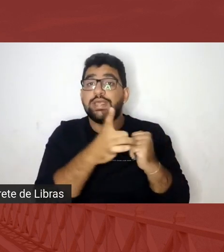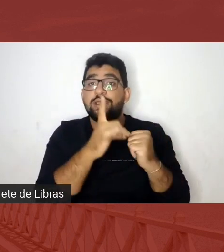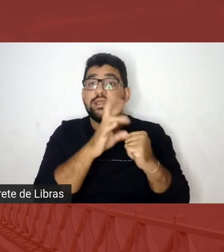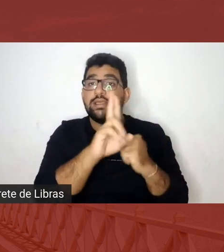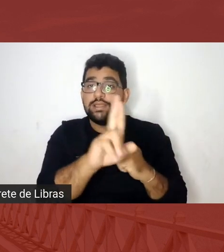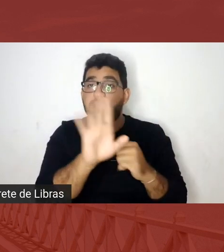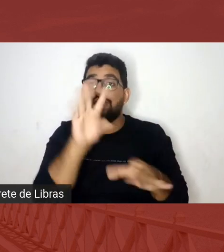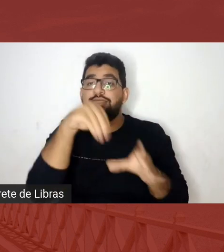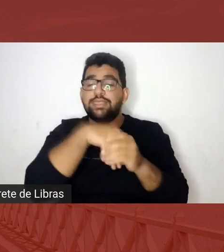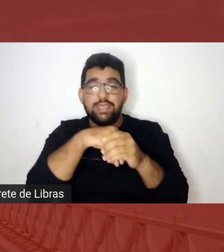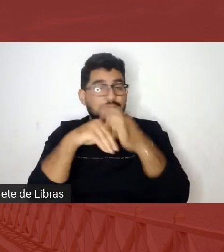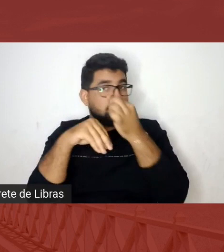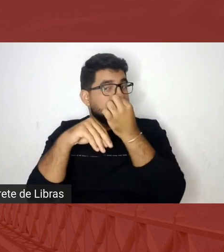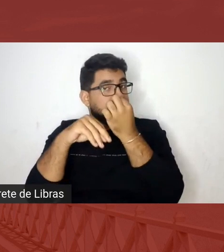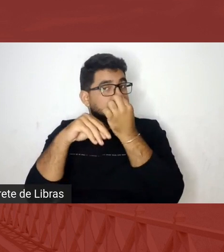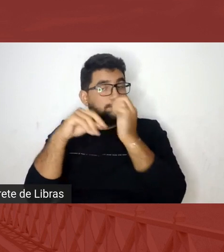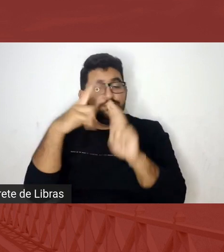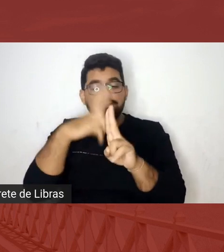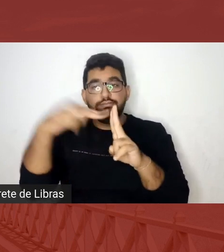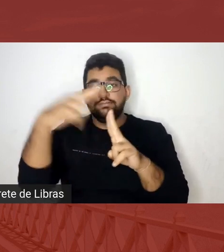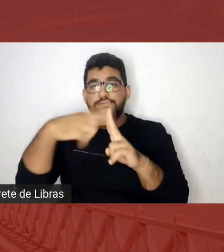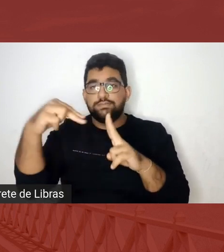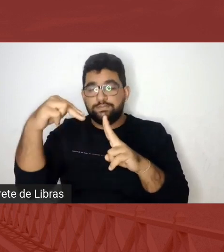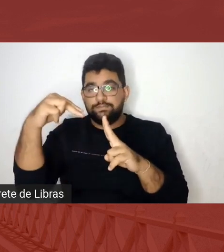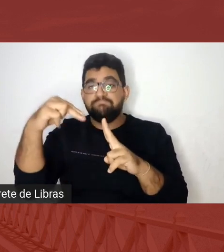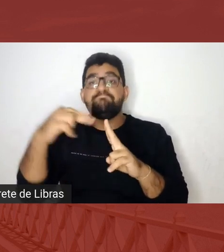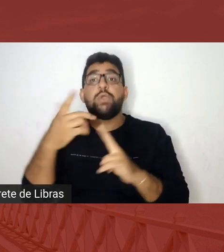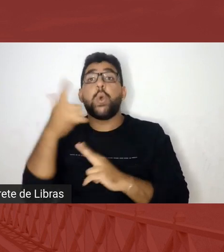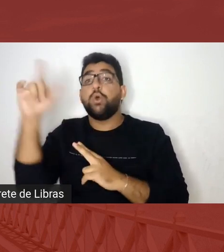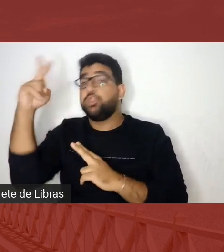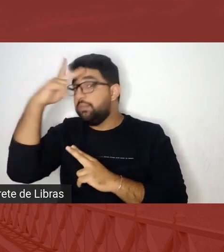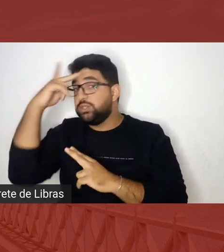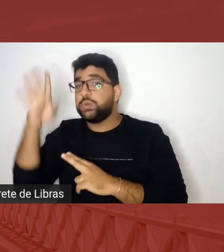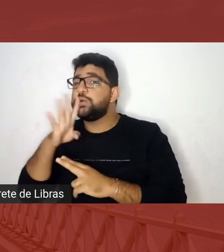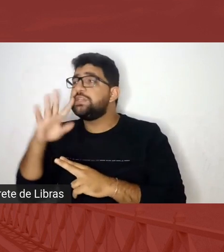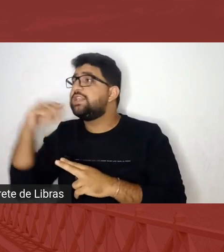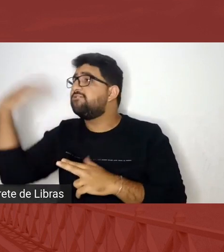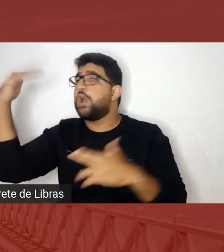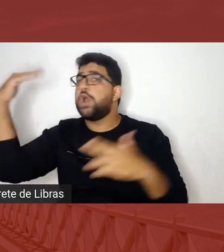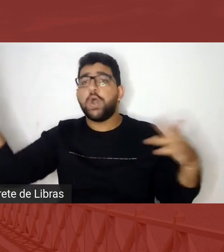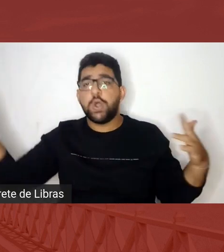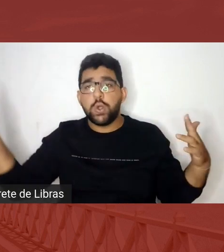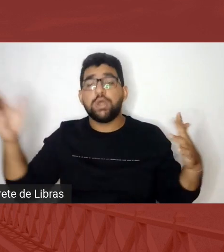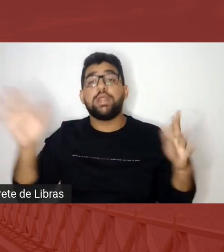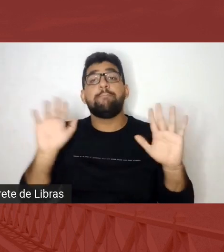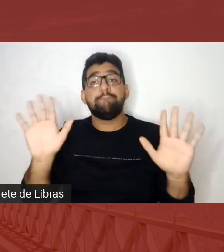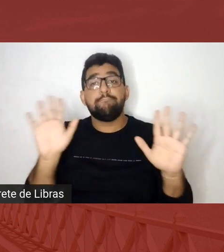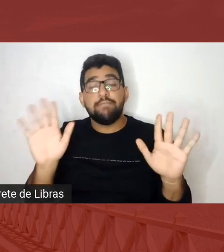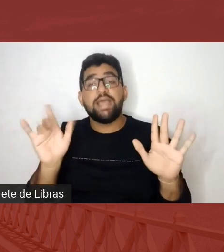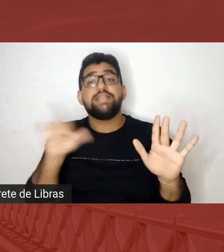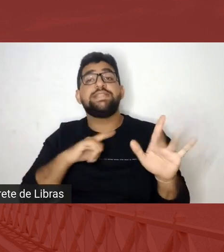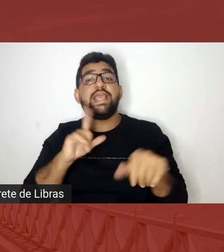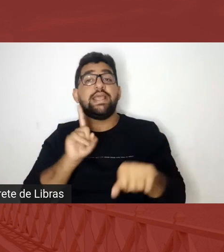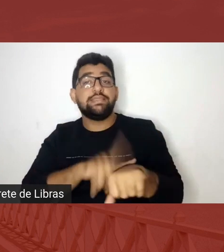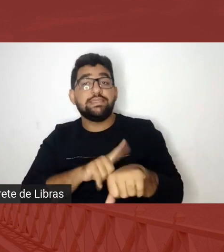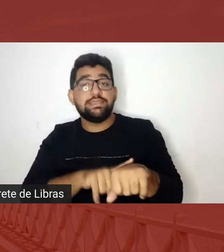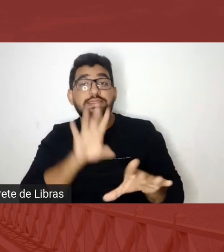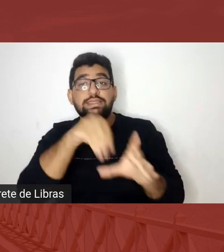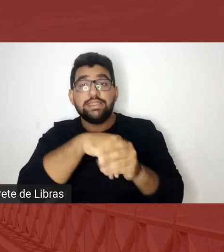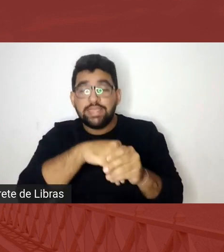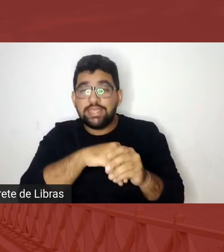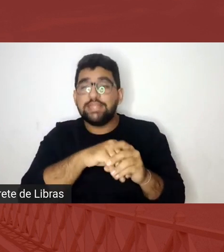Nacional de Brasil. As outras pessoas que eu conheci são de fora. Eu falo sobre estar nesse território, nesse torrão dos